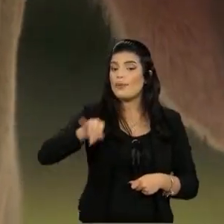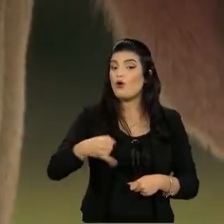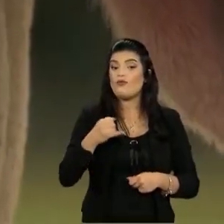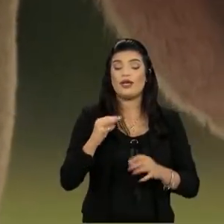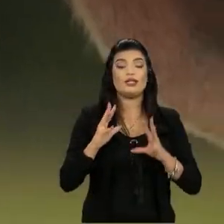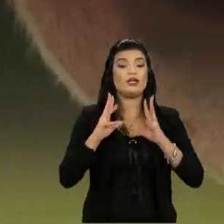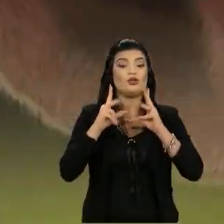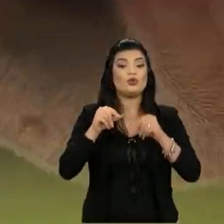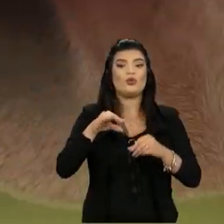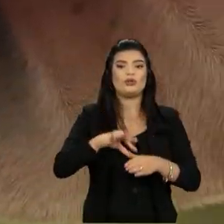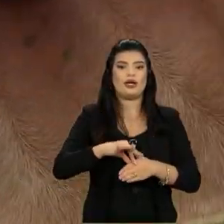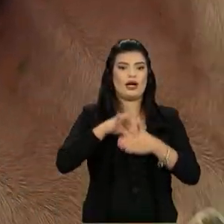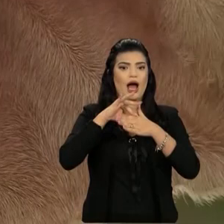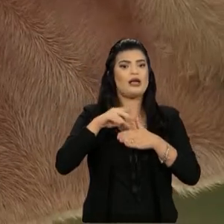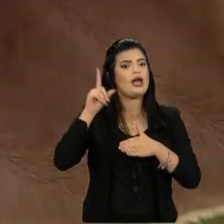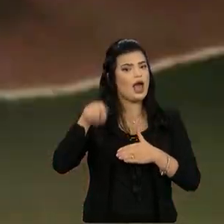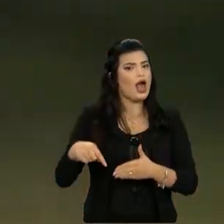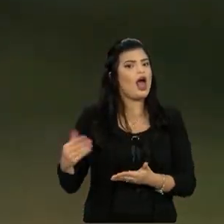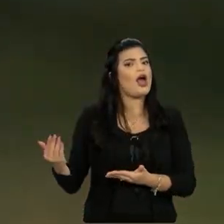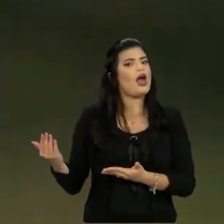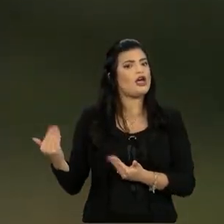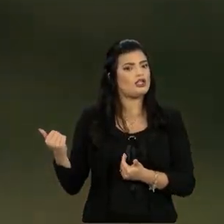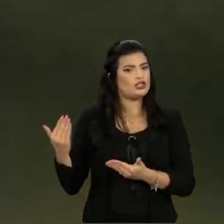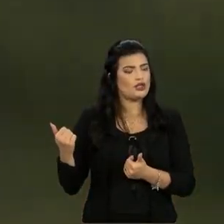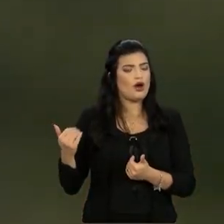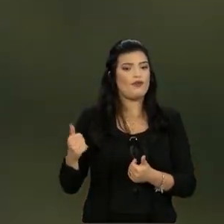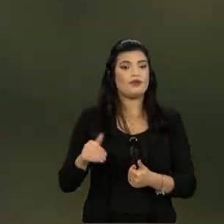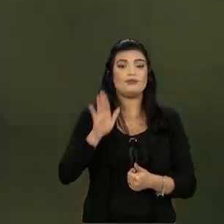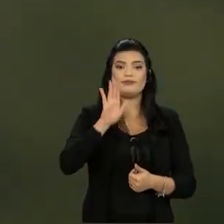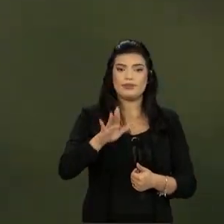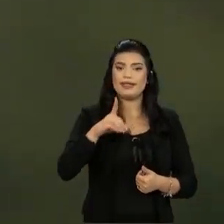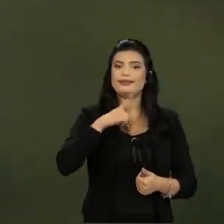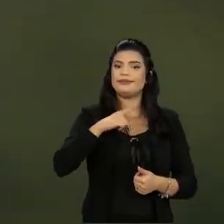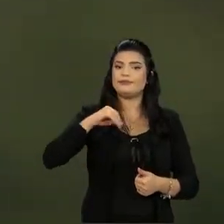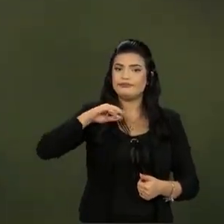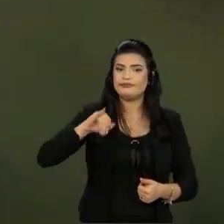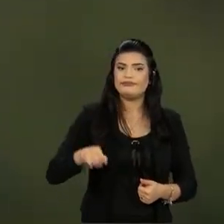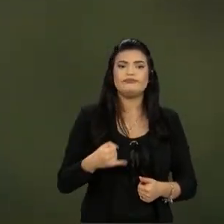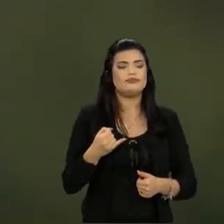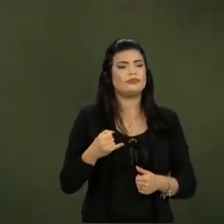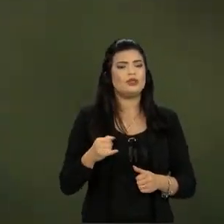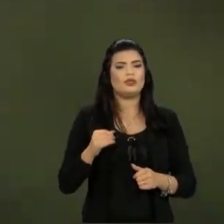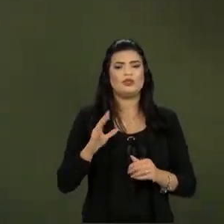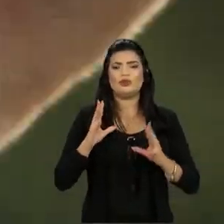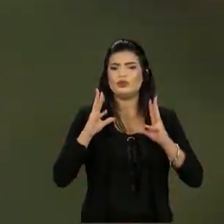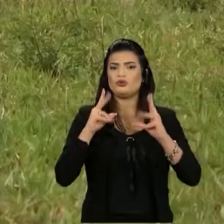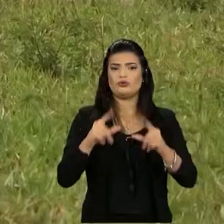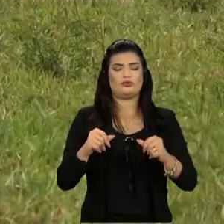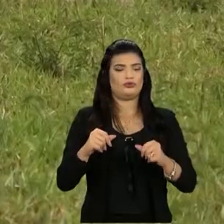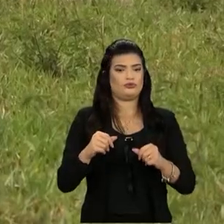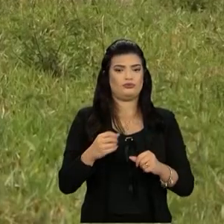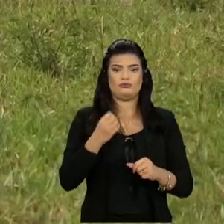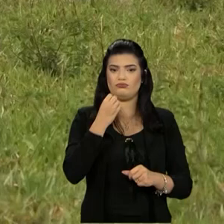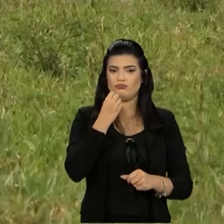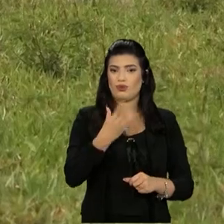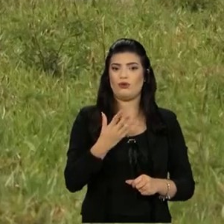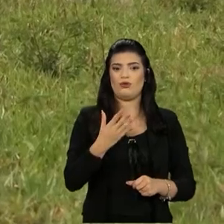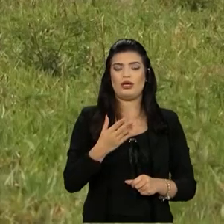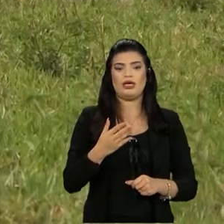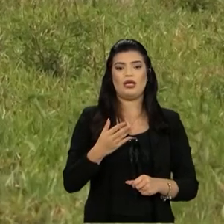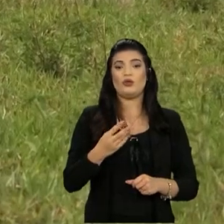Se dizer que são animais muito jovens, mas que tem que encher, tem que aproveitar esse potencial produtivo dele. Eu acho que assim, acho que é um